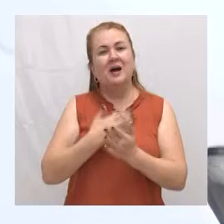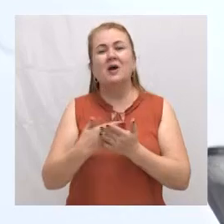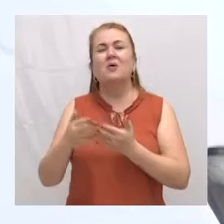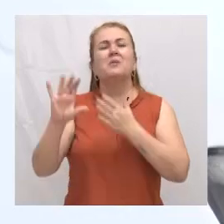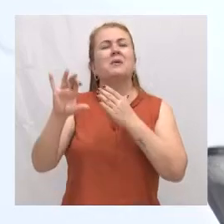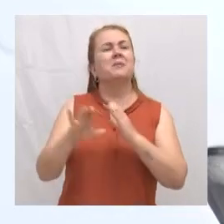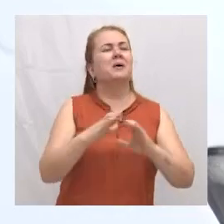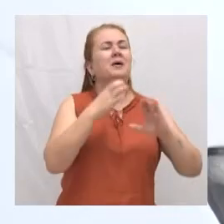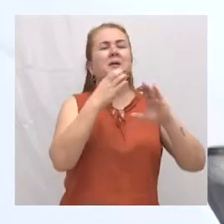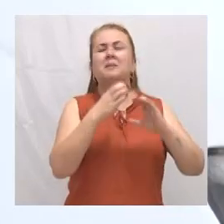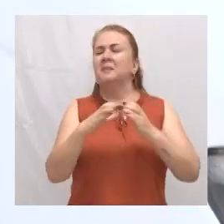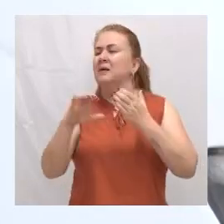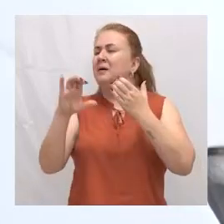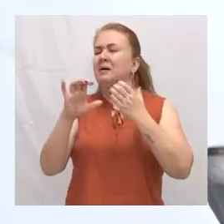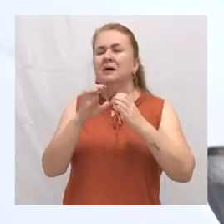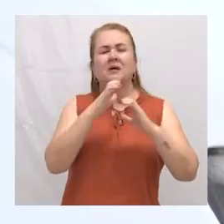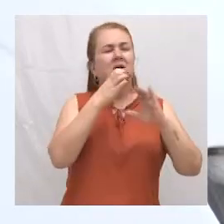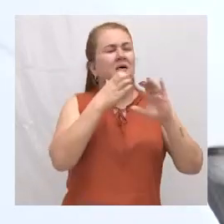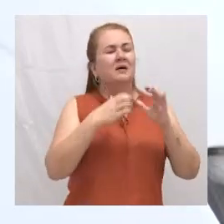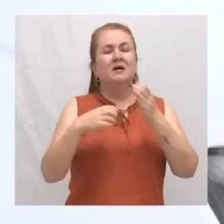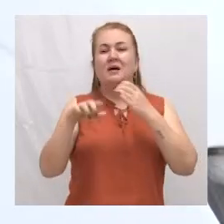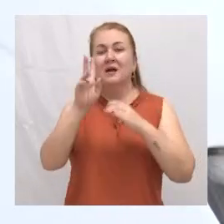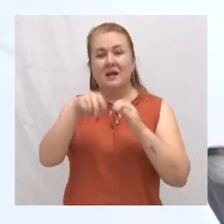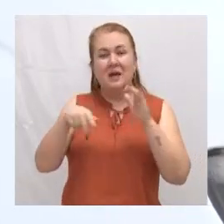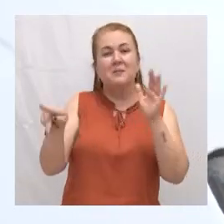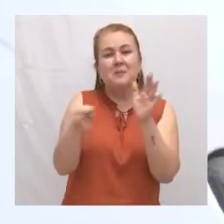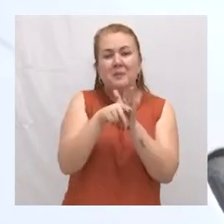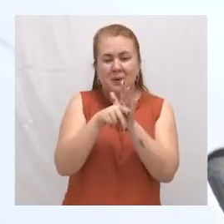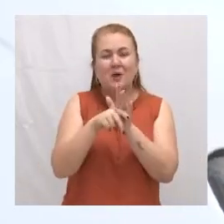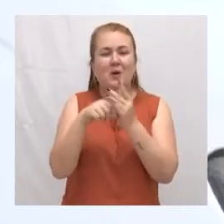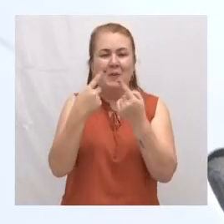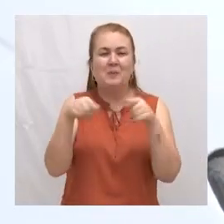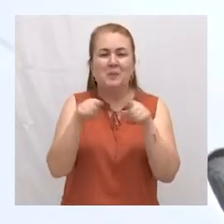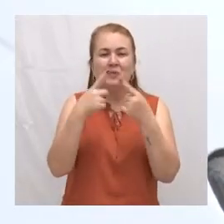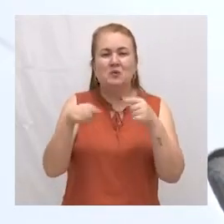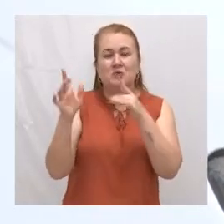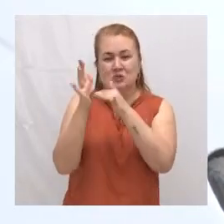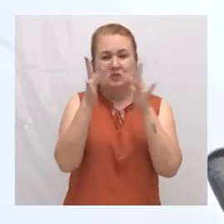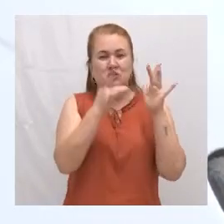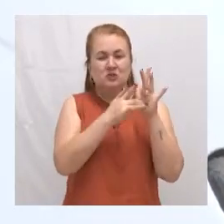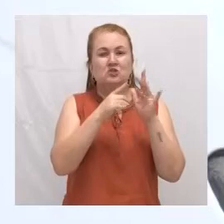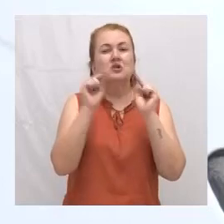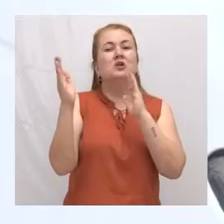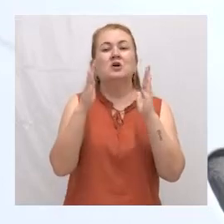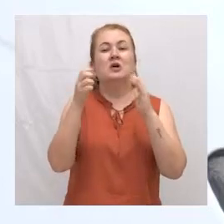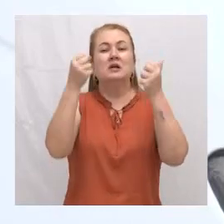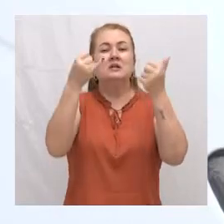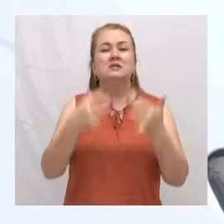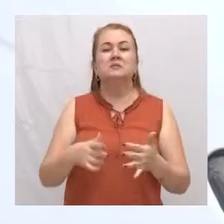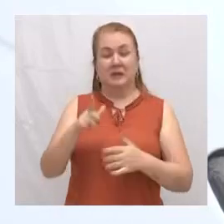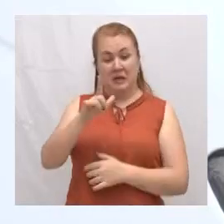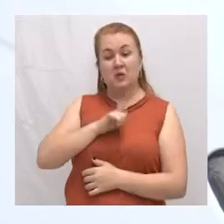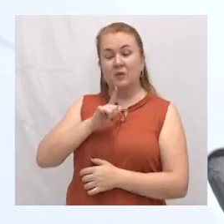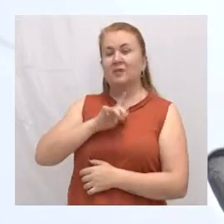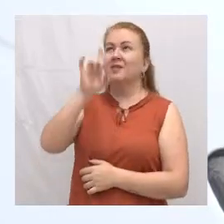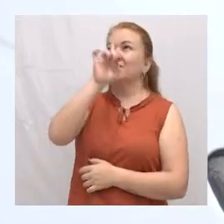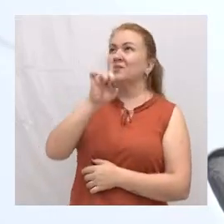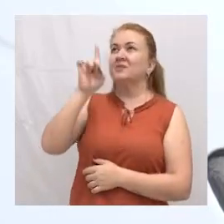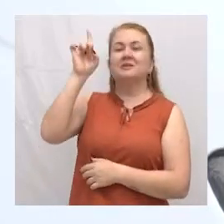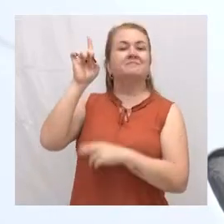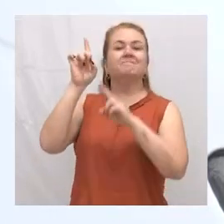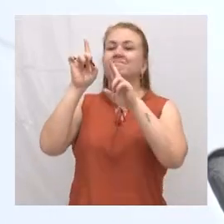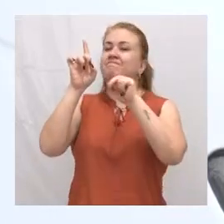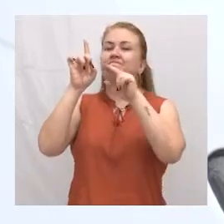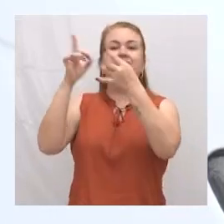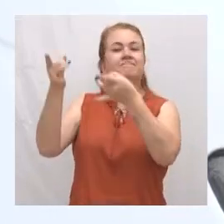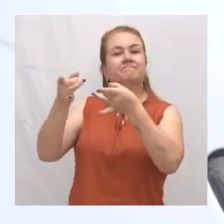louvar, que é um louvor muito impactante na nossa vida, que uma parte dele fala que eu tenho um Deus que não vai